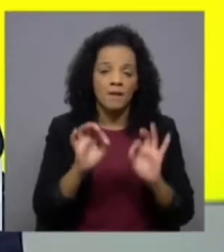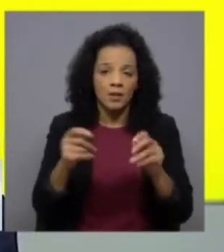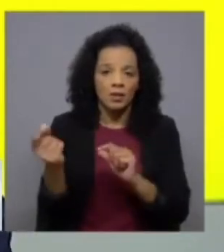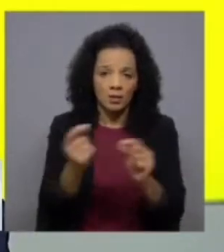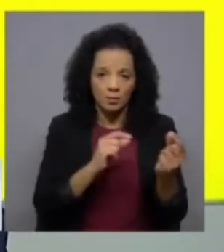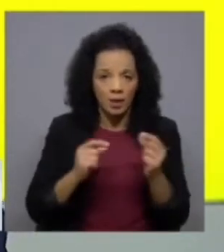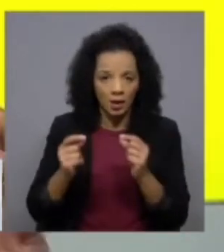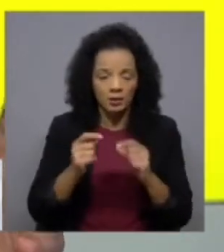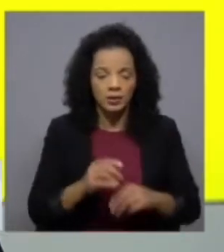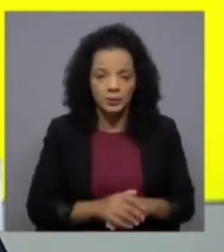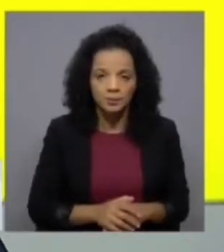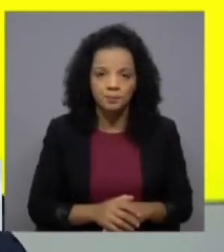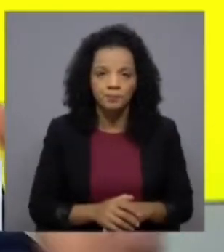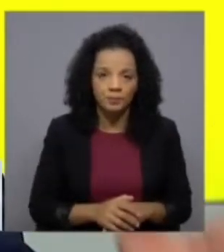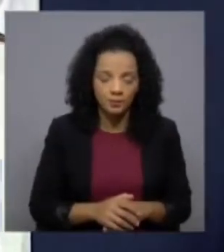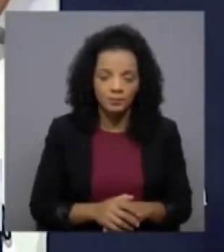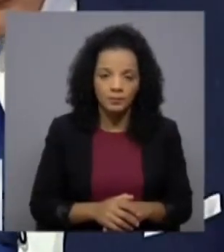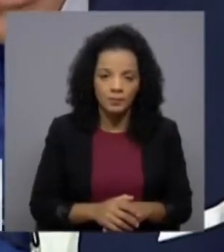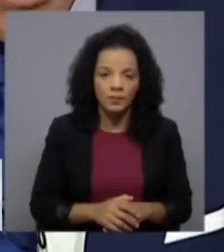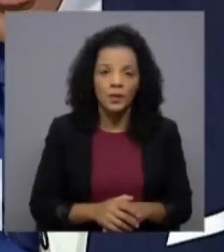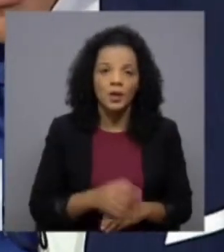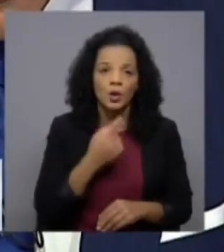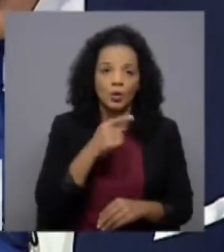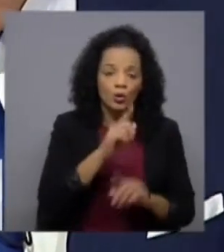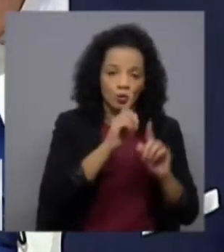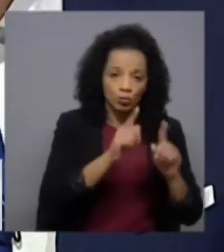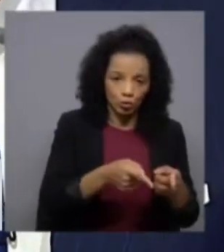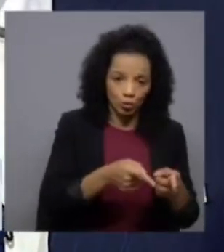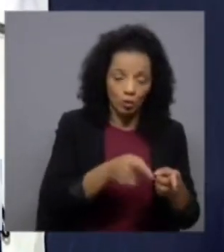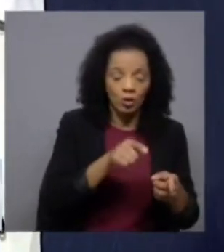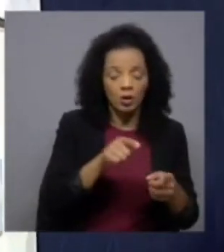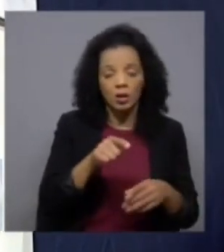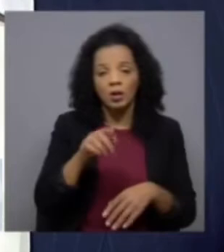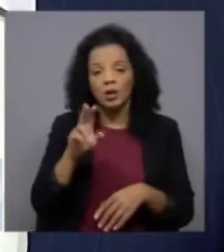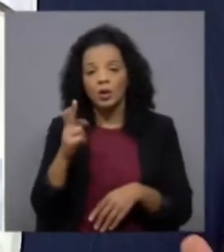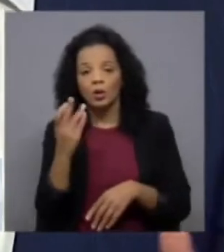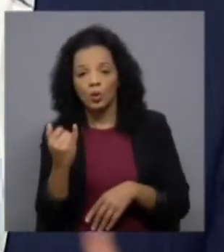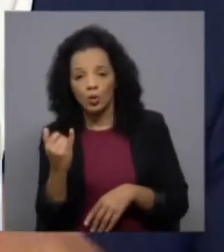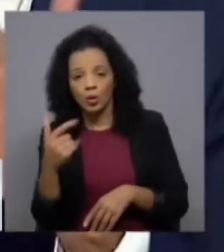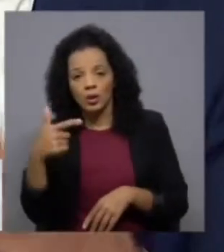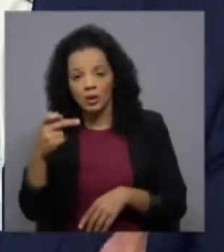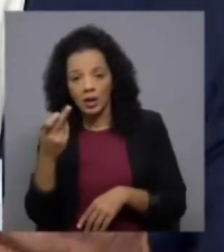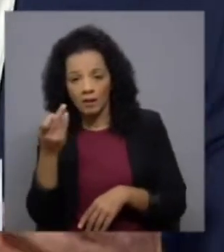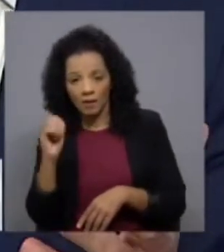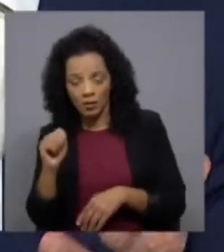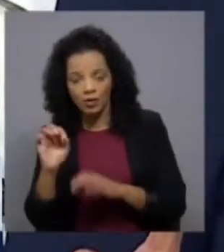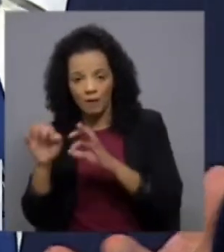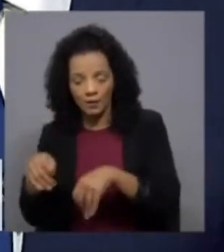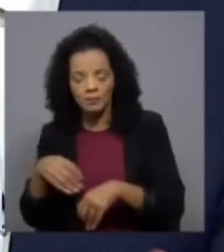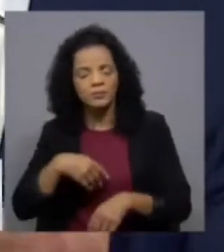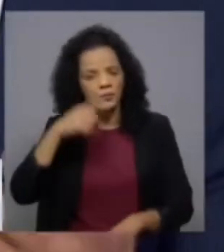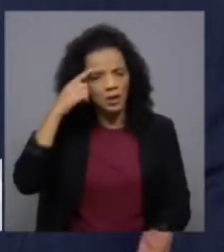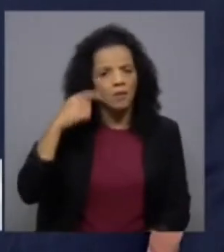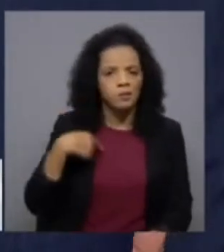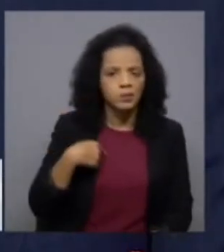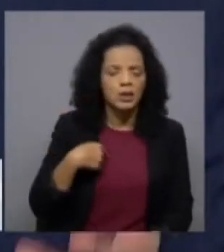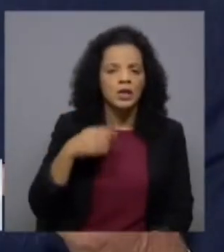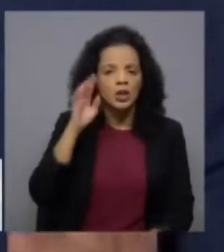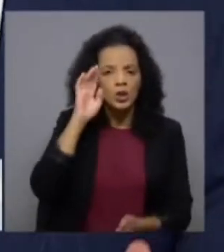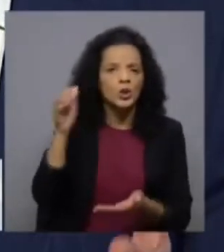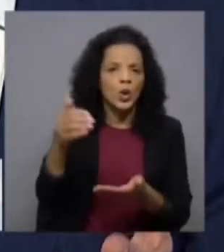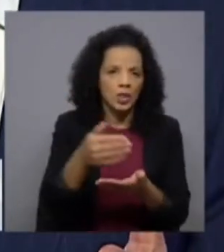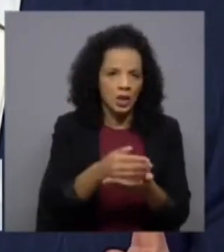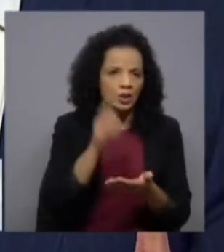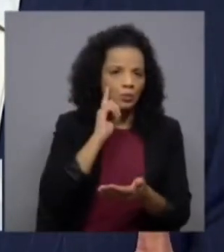debate Rui Rio como começou vai terminar Rui Tavares pergunto-lhe olhando eu sei que desvaloriza as sondagens